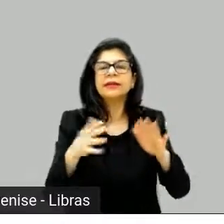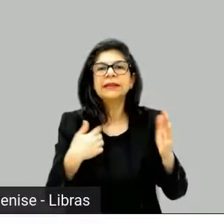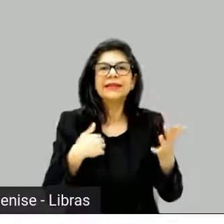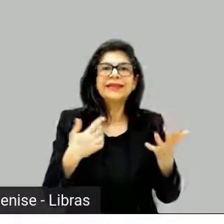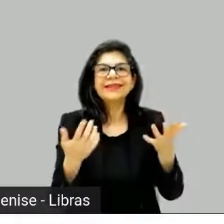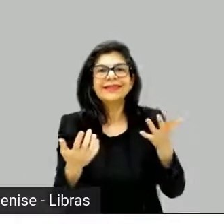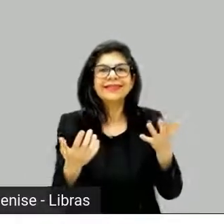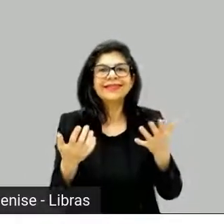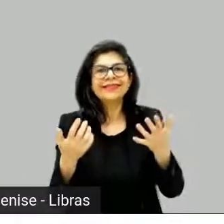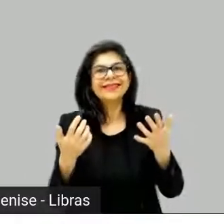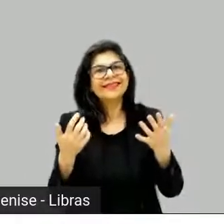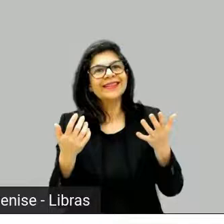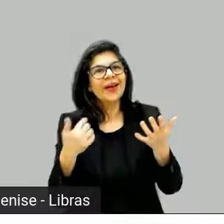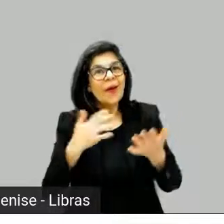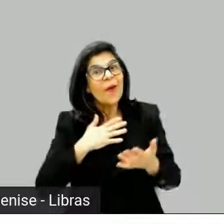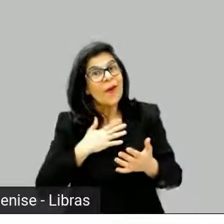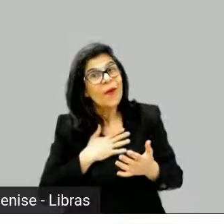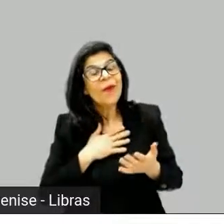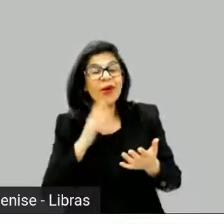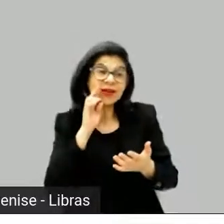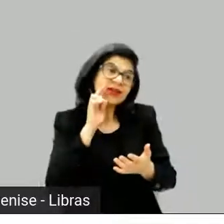Nem a Juliane Moore salva.